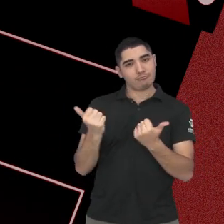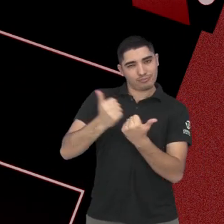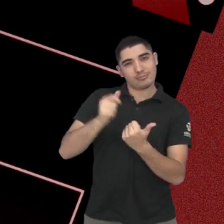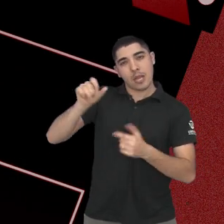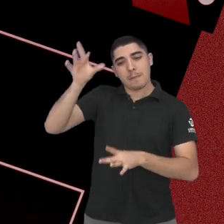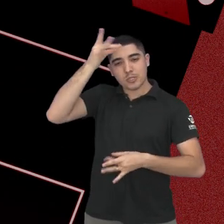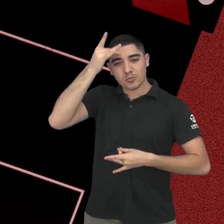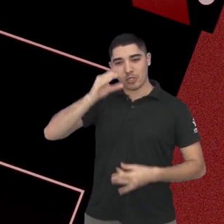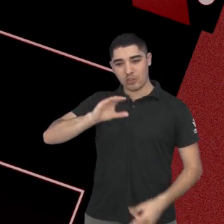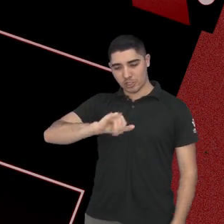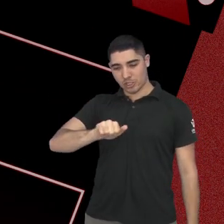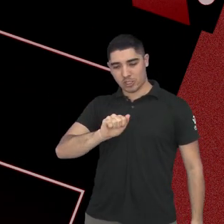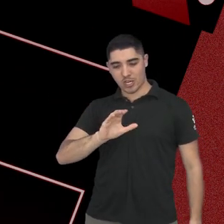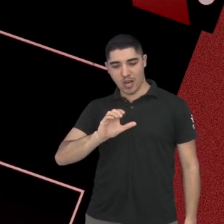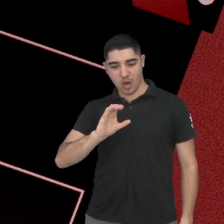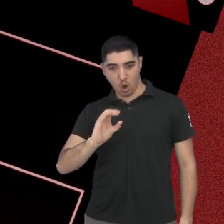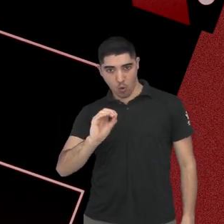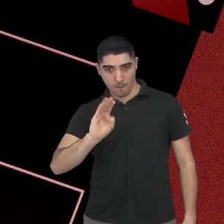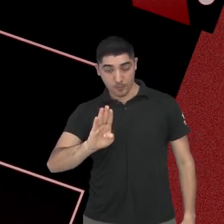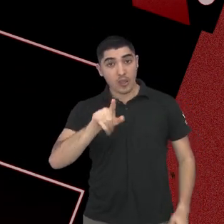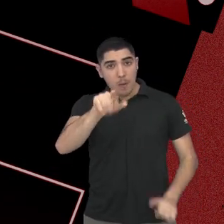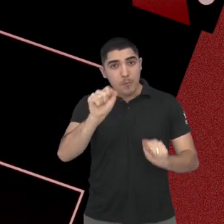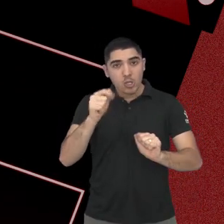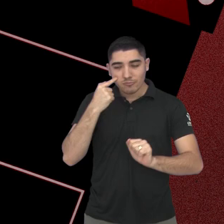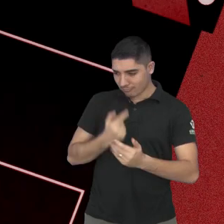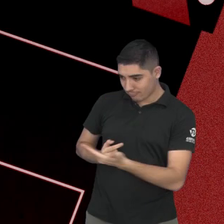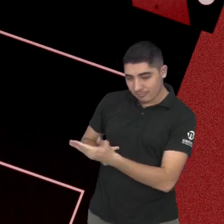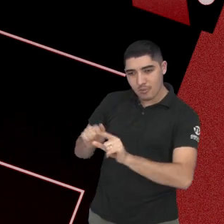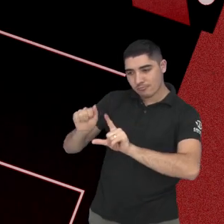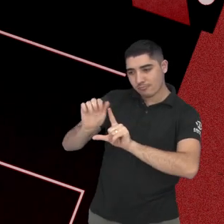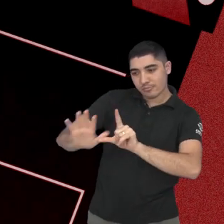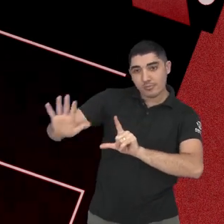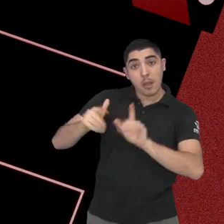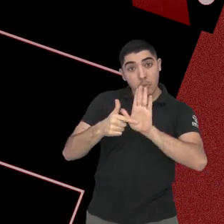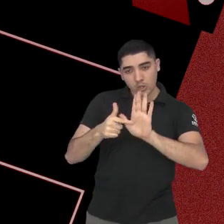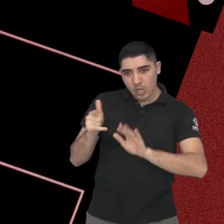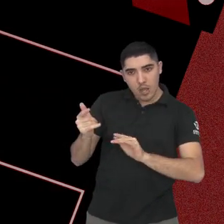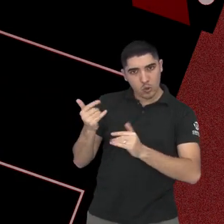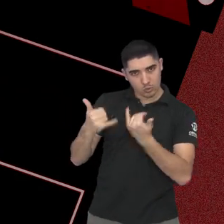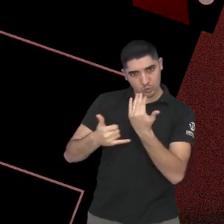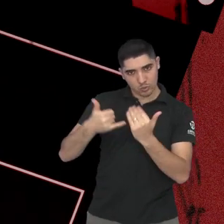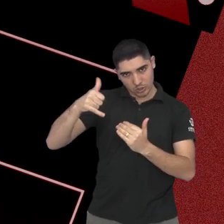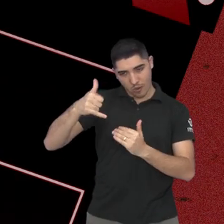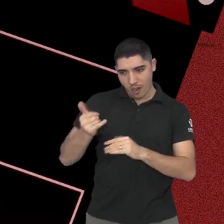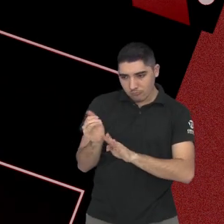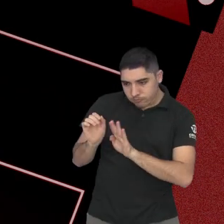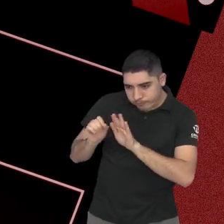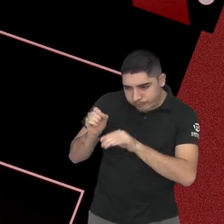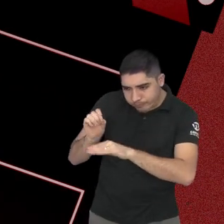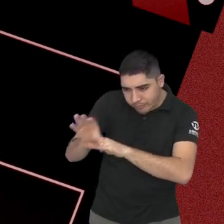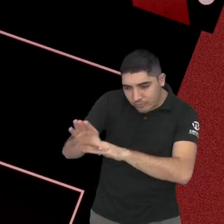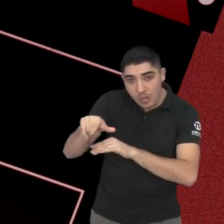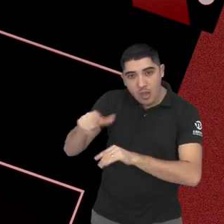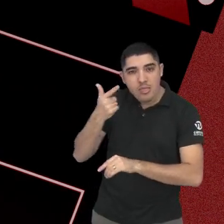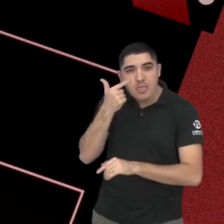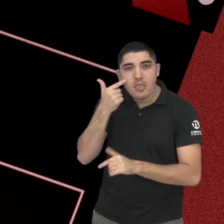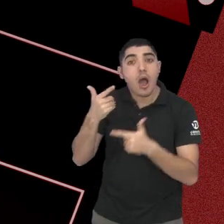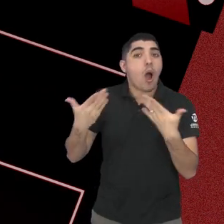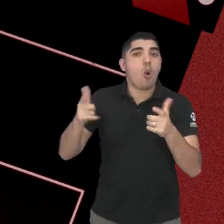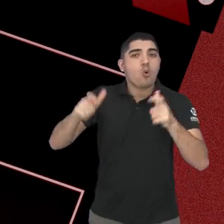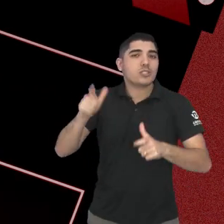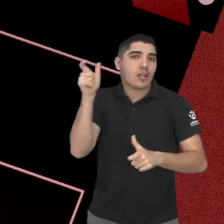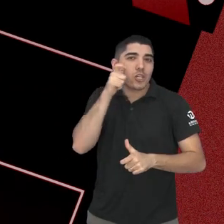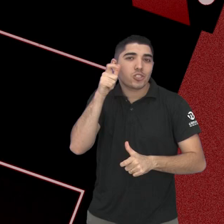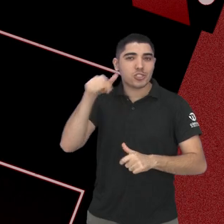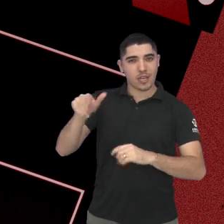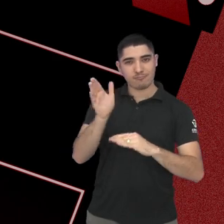Aponte então o seu celular para o QR Code, que vai aparecer seu vídeo, para você acompanhar, conferir em qual plataforma essa série está